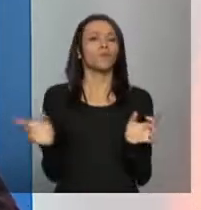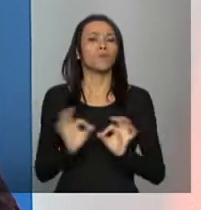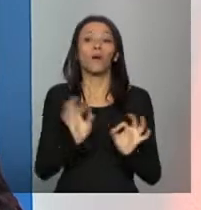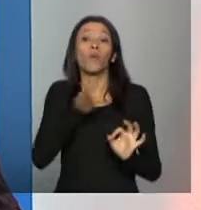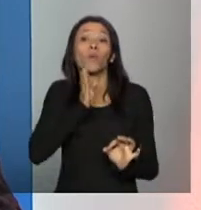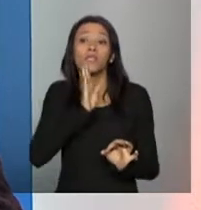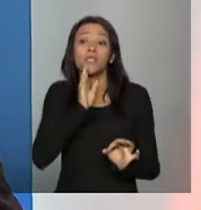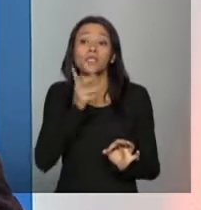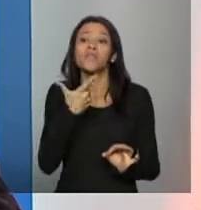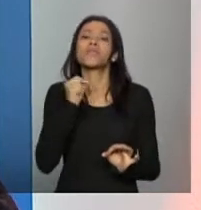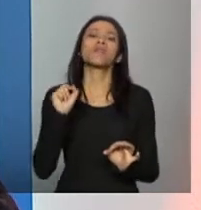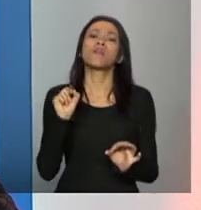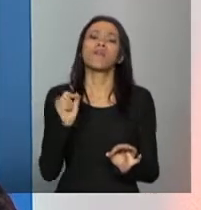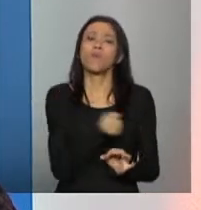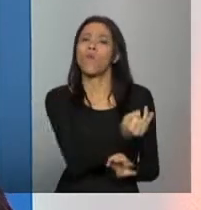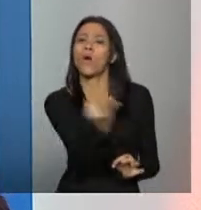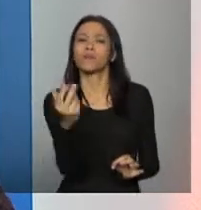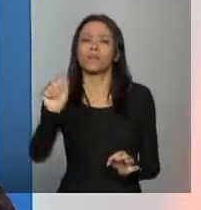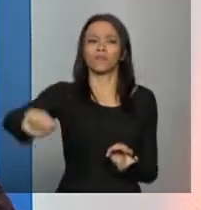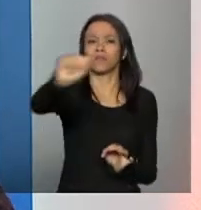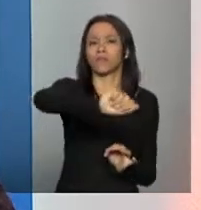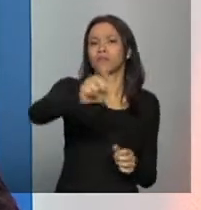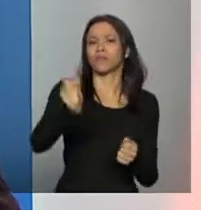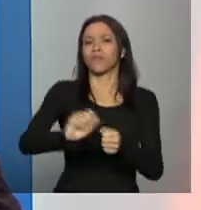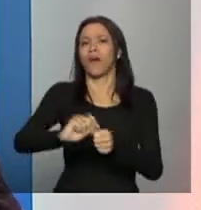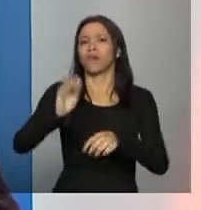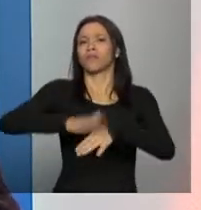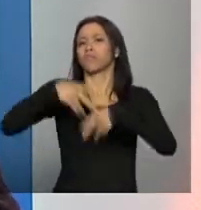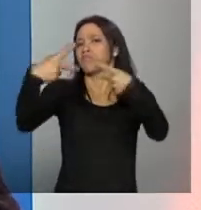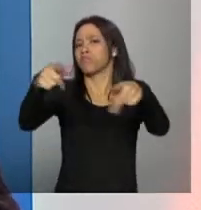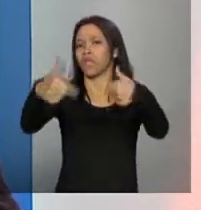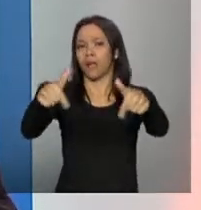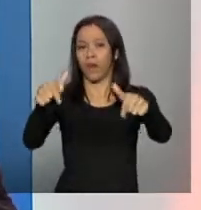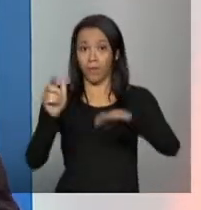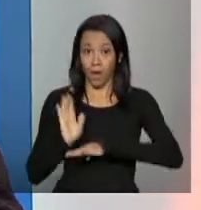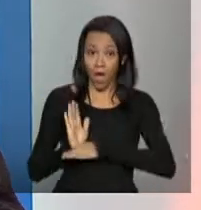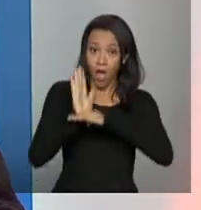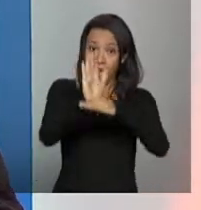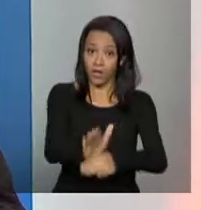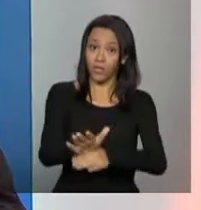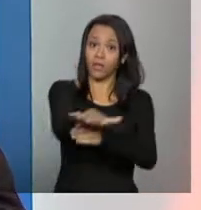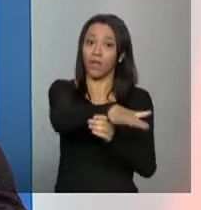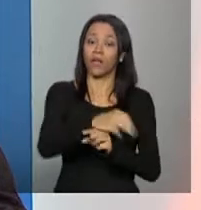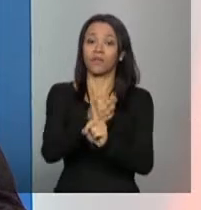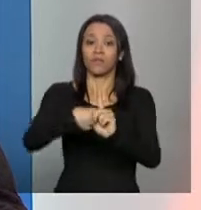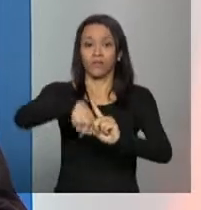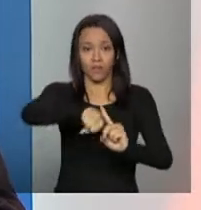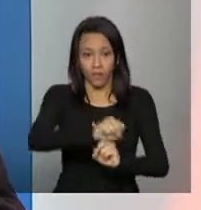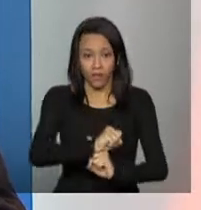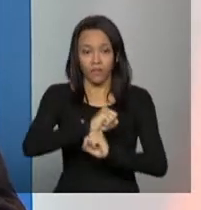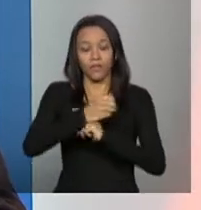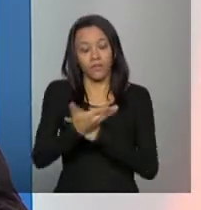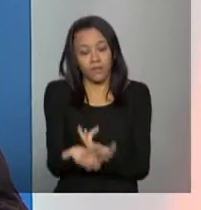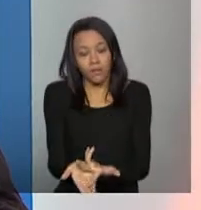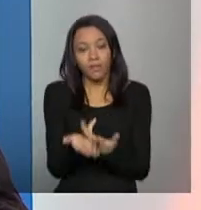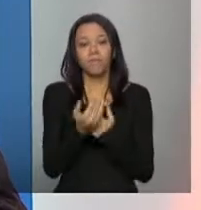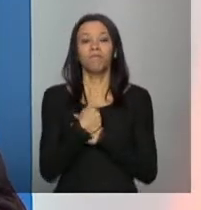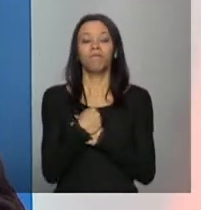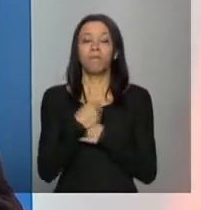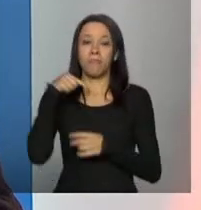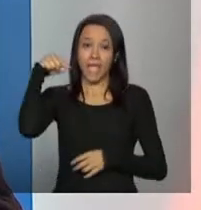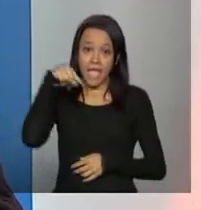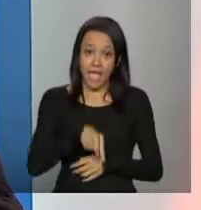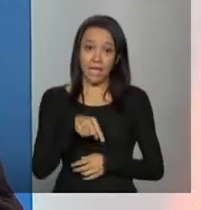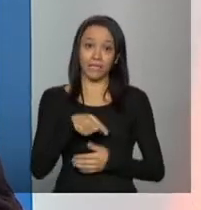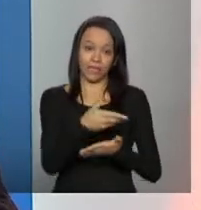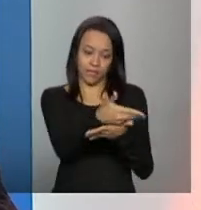conhecer o que as entidades privadas fazem no âmbito da assistência social. Mas o cadastro é uma inovação. Então, esse é um